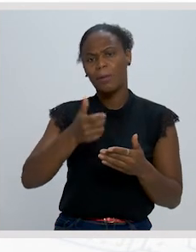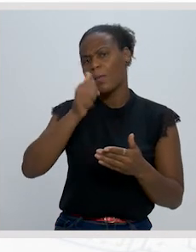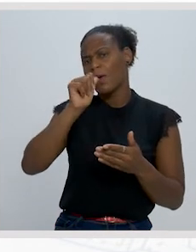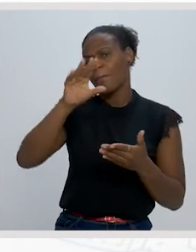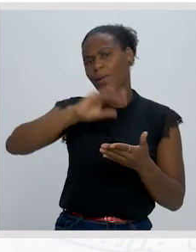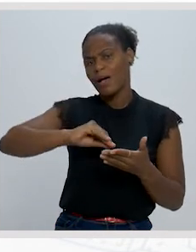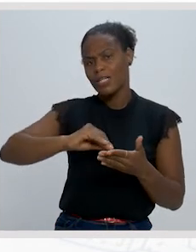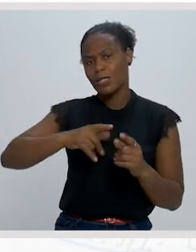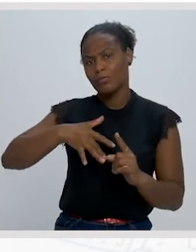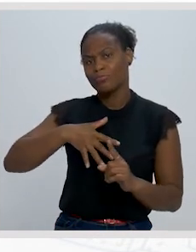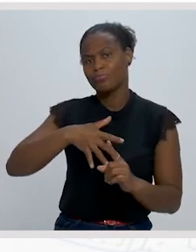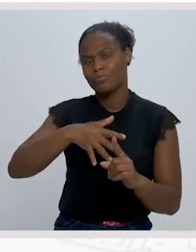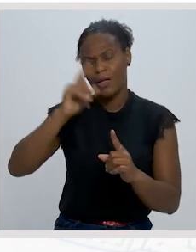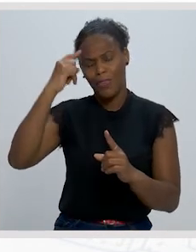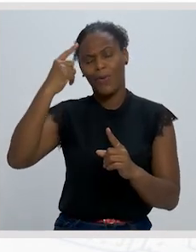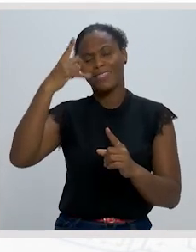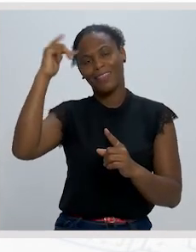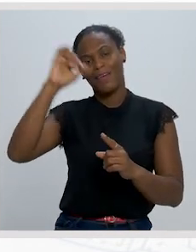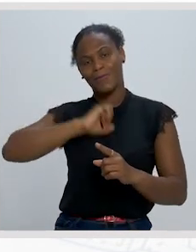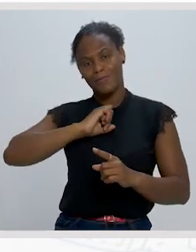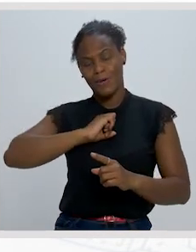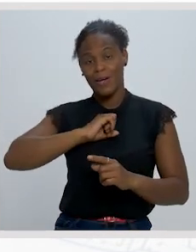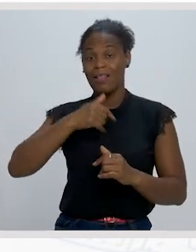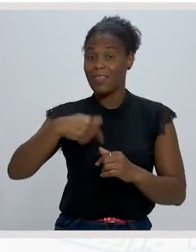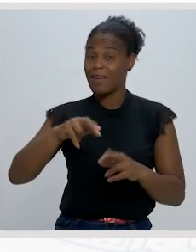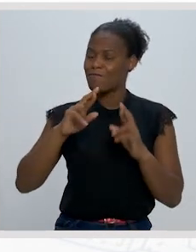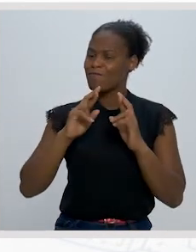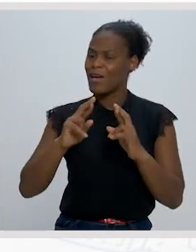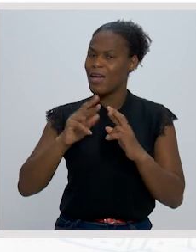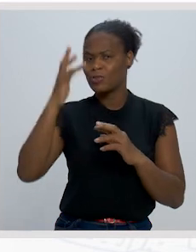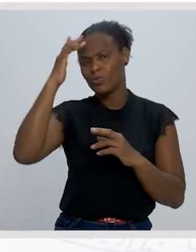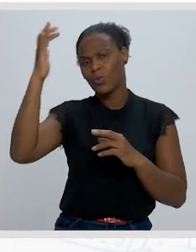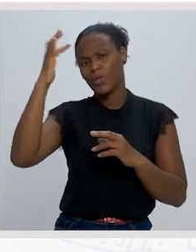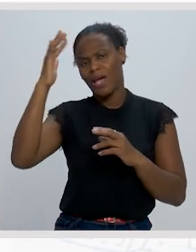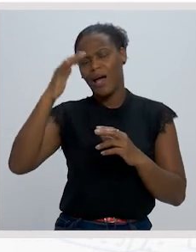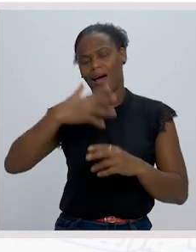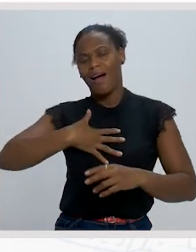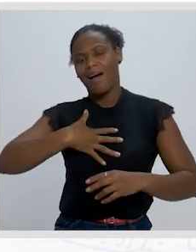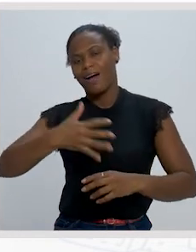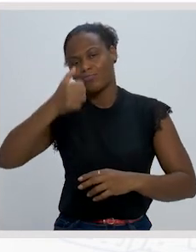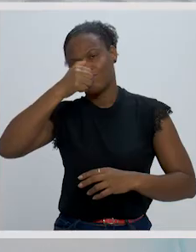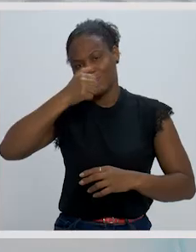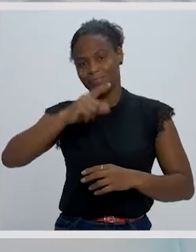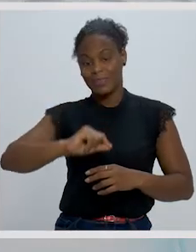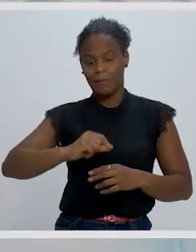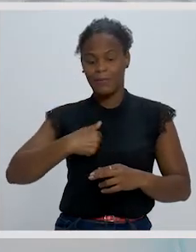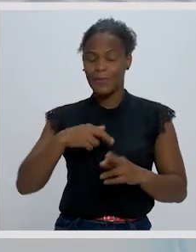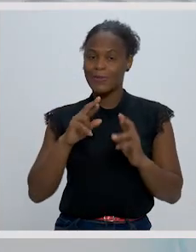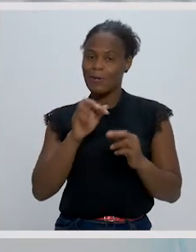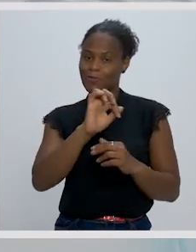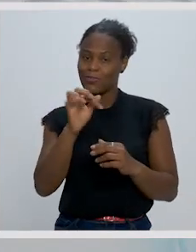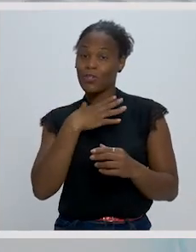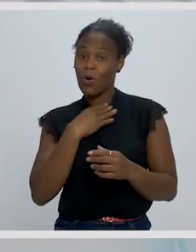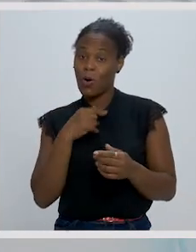perseguir doidamente os meus ideais e ter fé e sonhar encher a alma espero que tenham